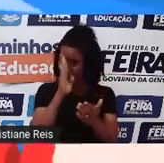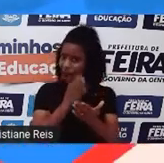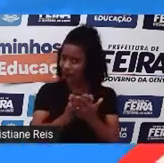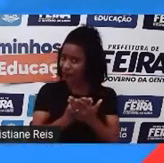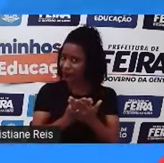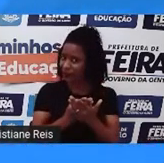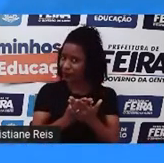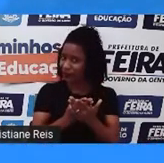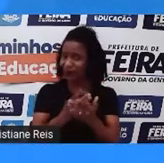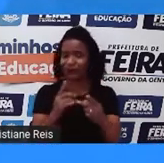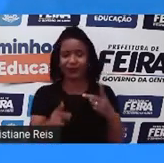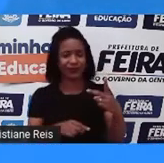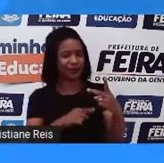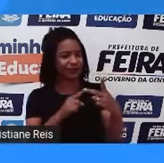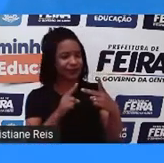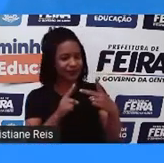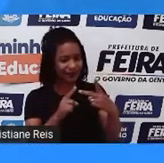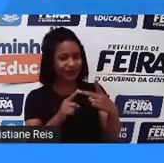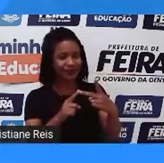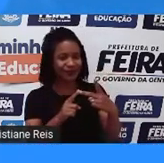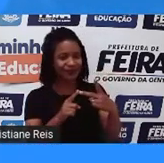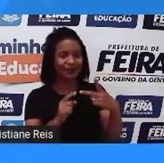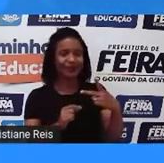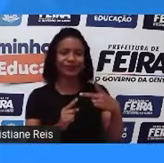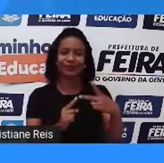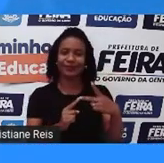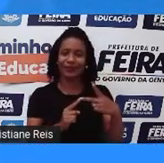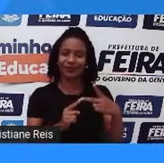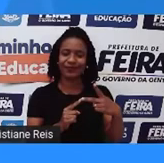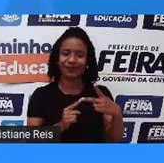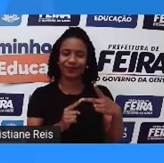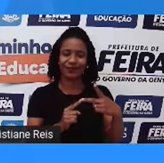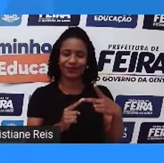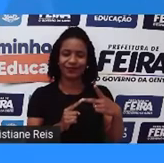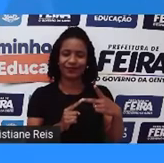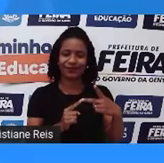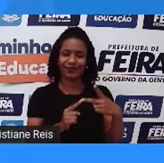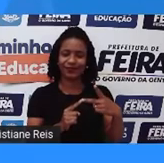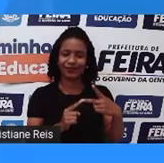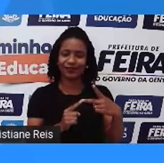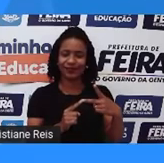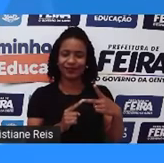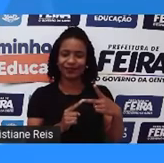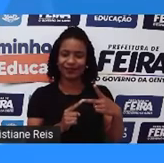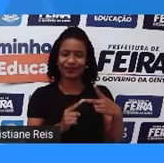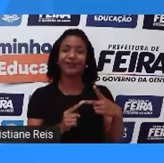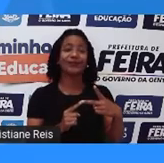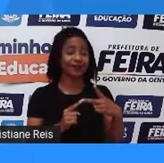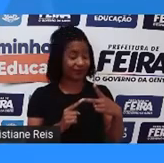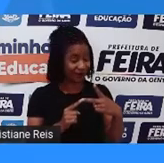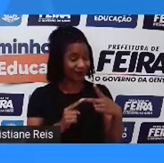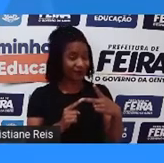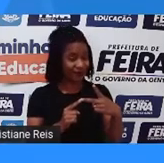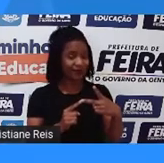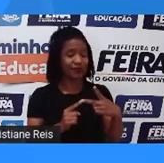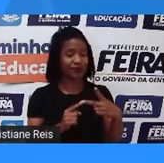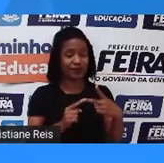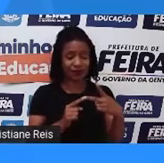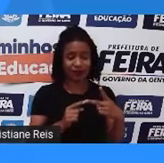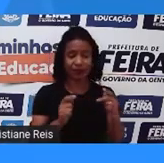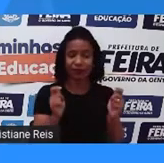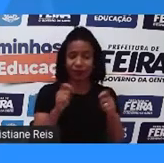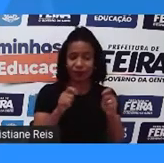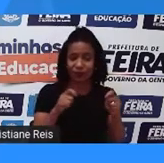Outra opção. To sign prompts you to sign in with a password. Então, ele te dá a possibilidade